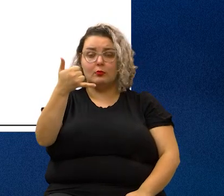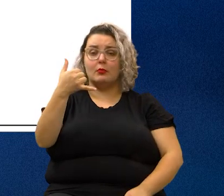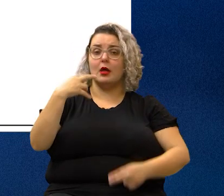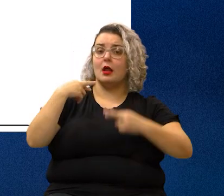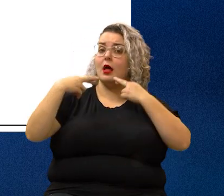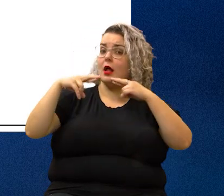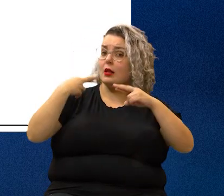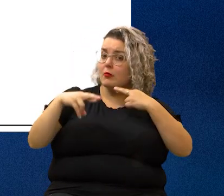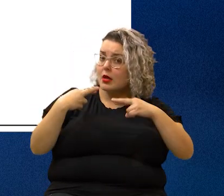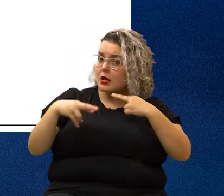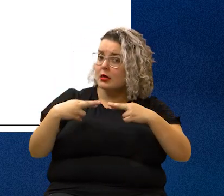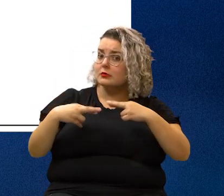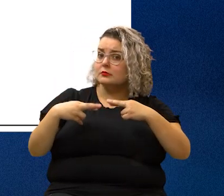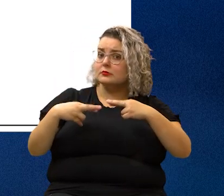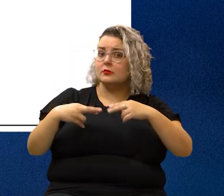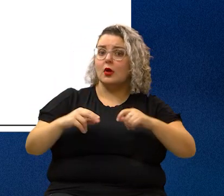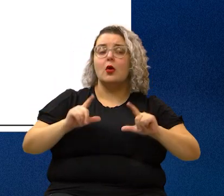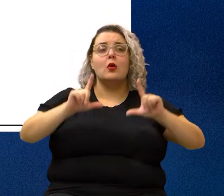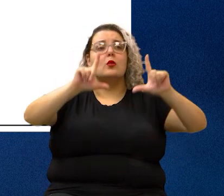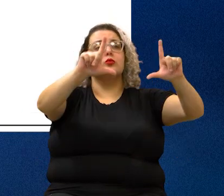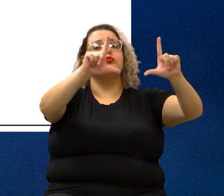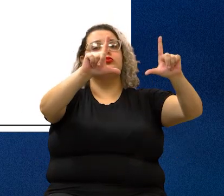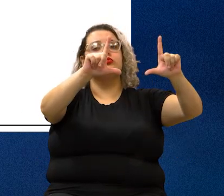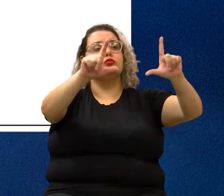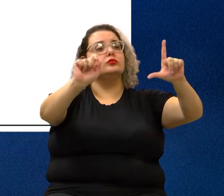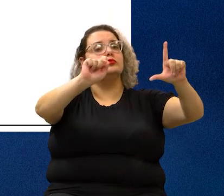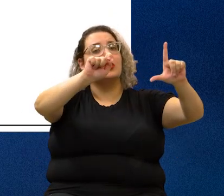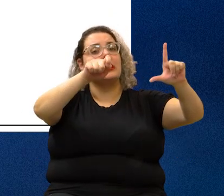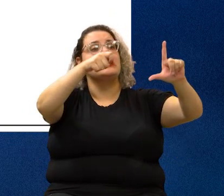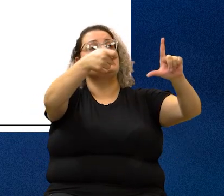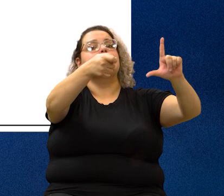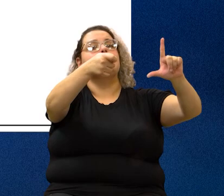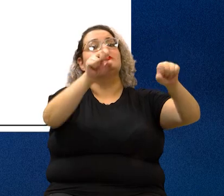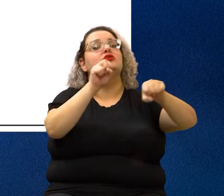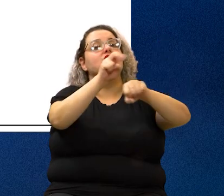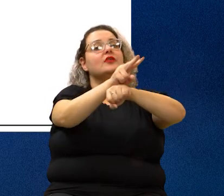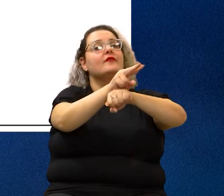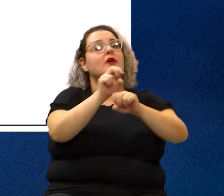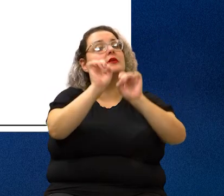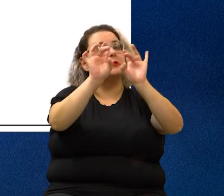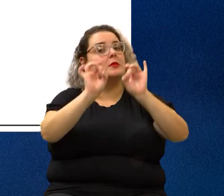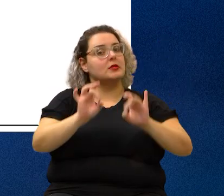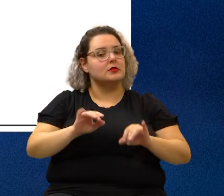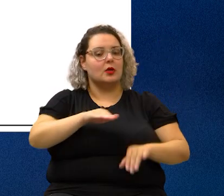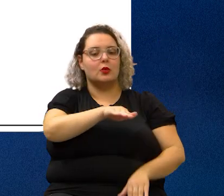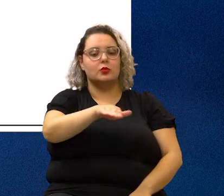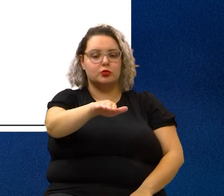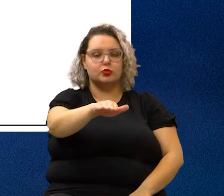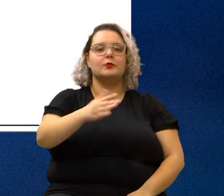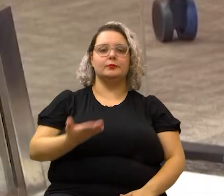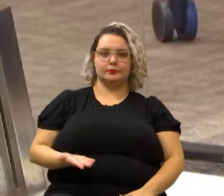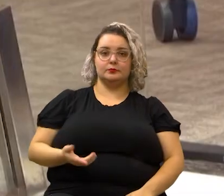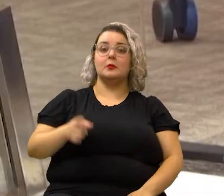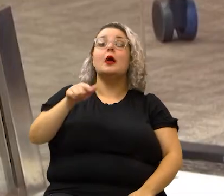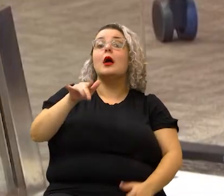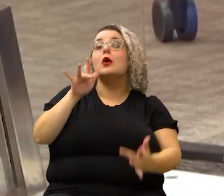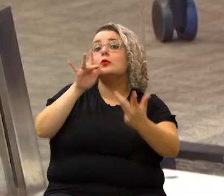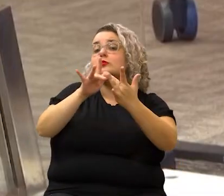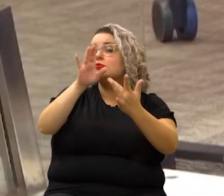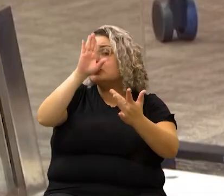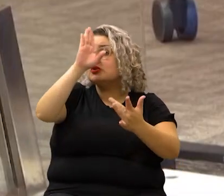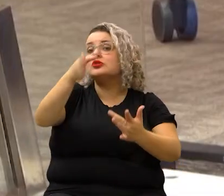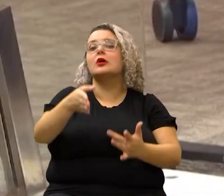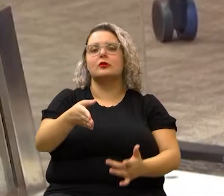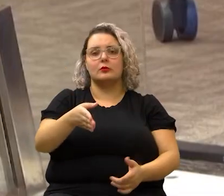para reclamações nas placas sinalizadoras de vagas especiais de estacionamento. É um canal